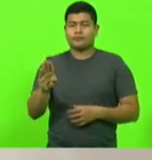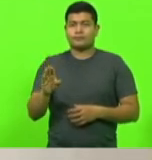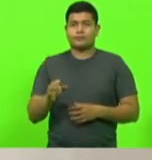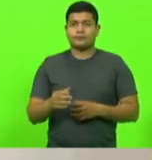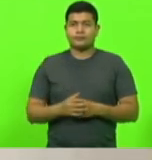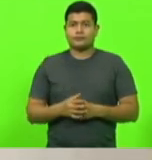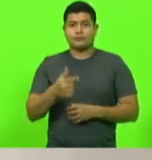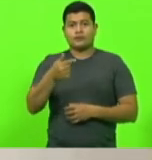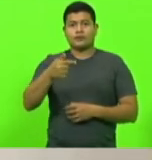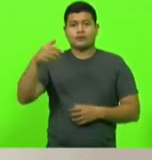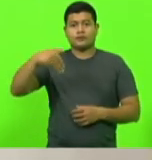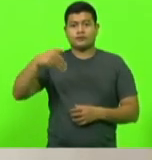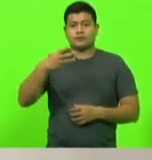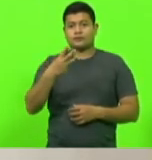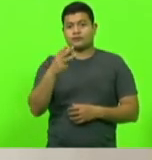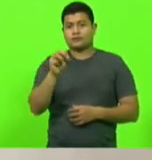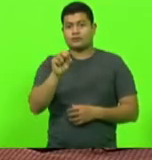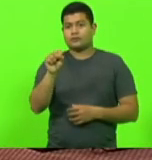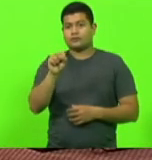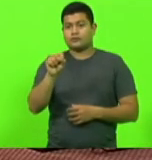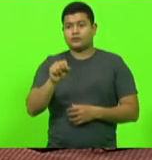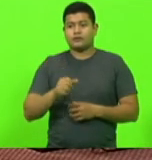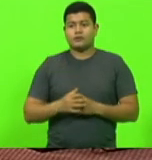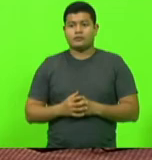sete minutos e trinta segundos.